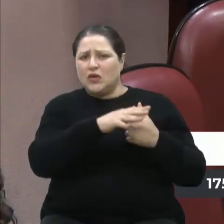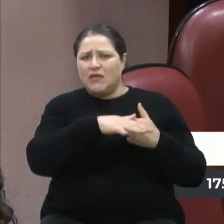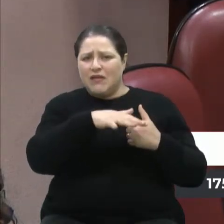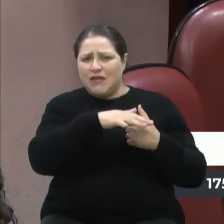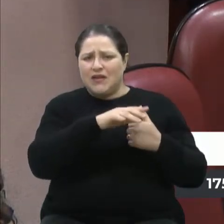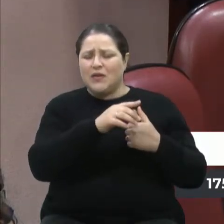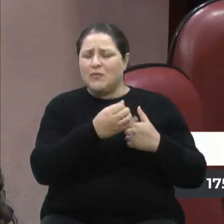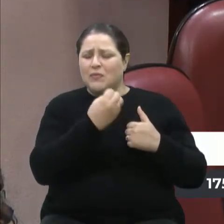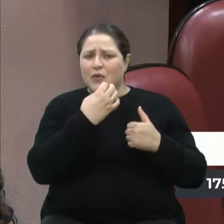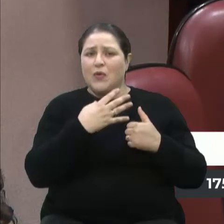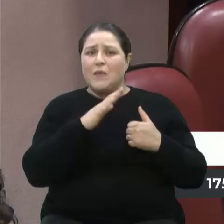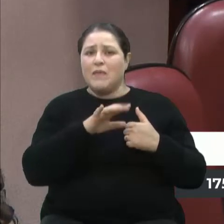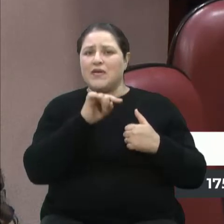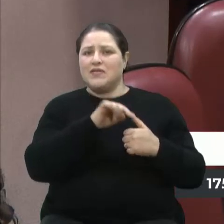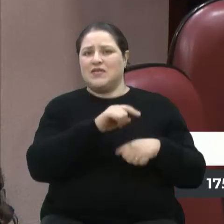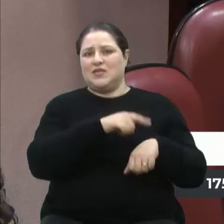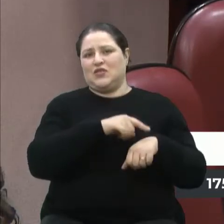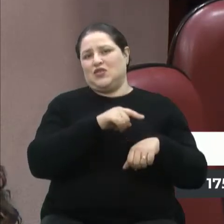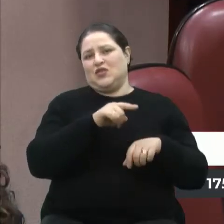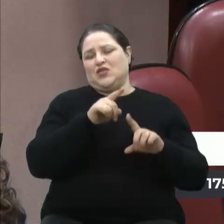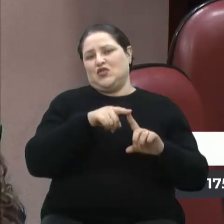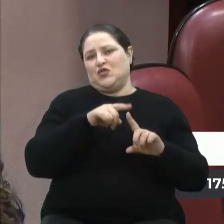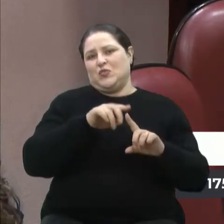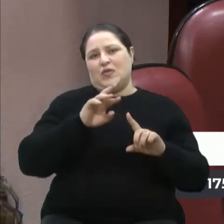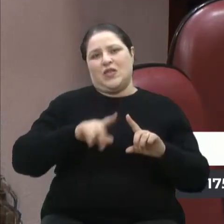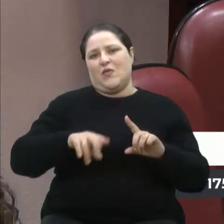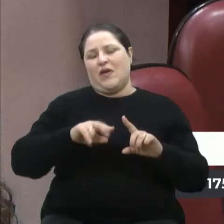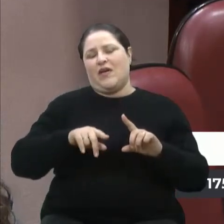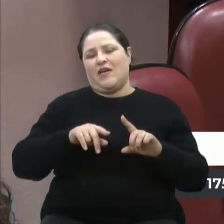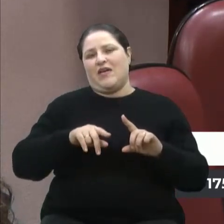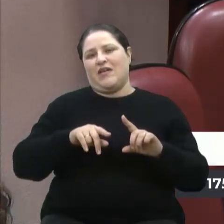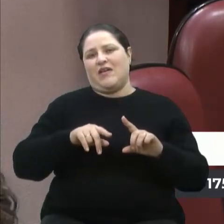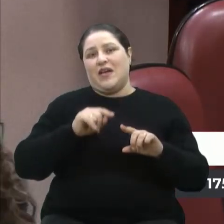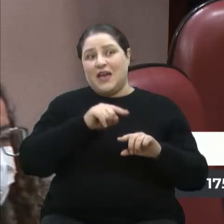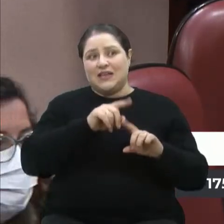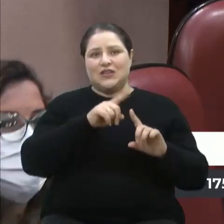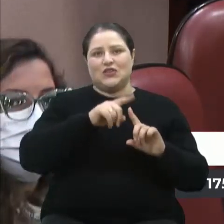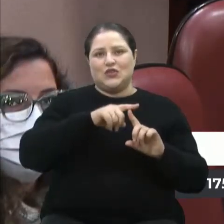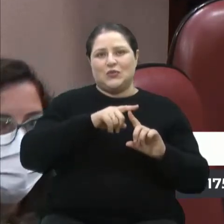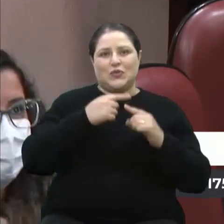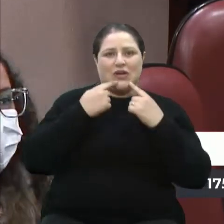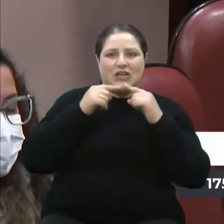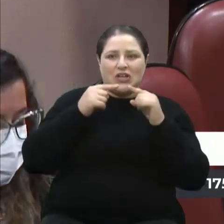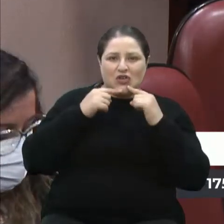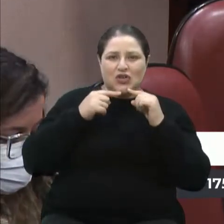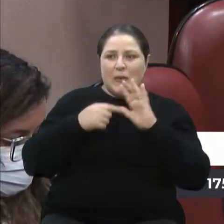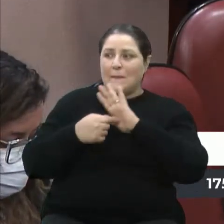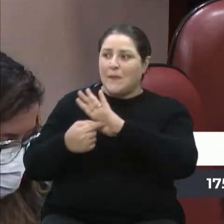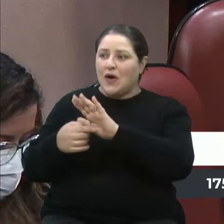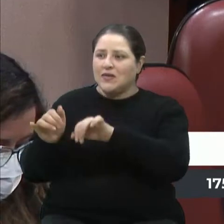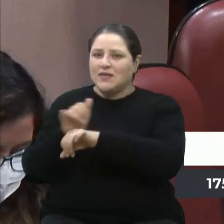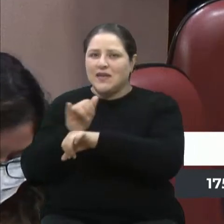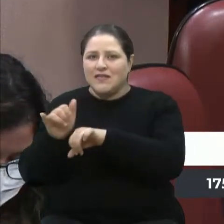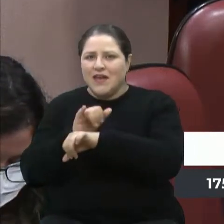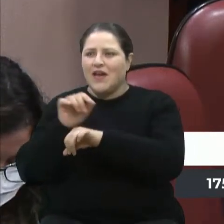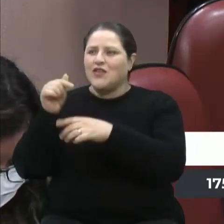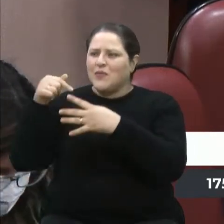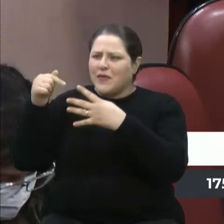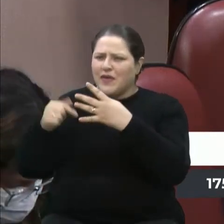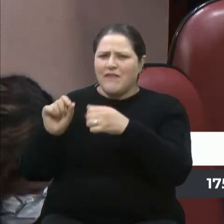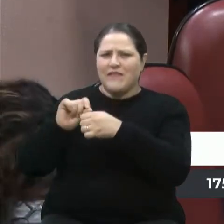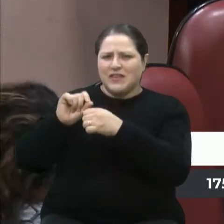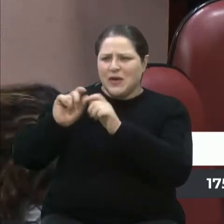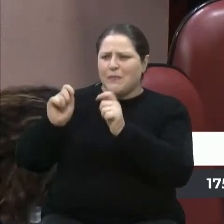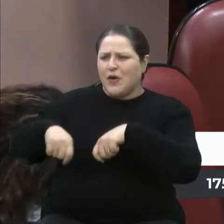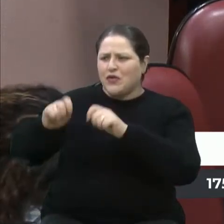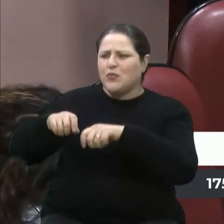esse tipo não é crítico. De direcionamento me atrai, tipo, ó, dá para fazer isso, isso, isso, o que a gente pode